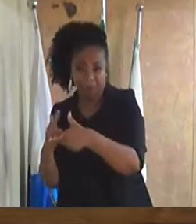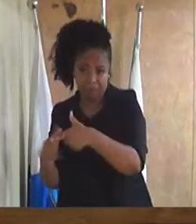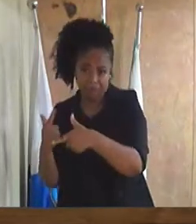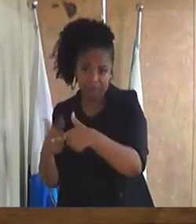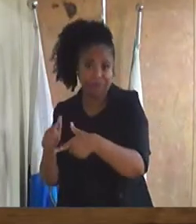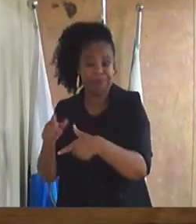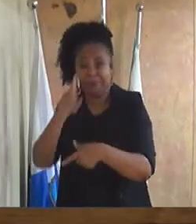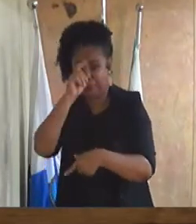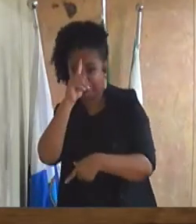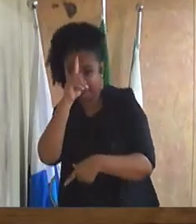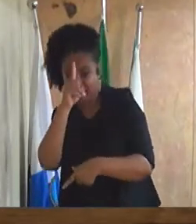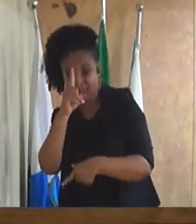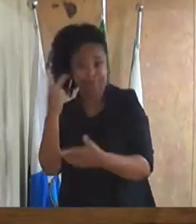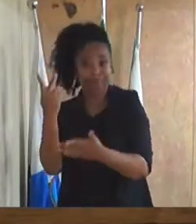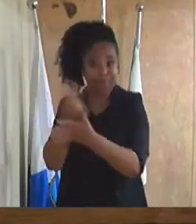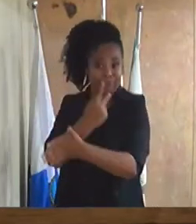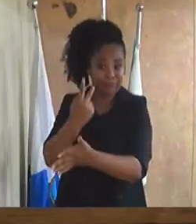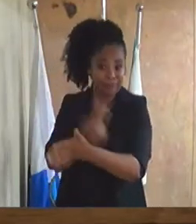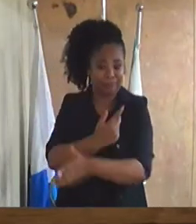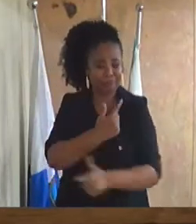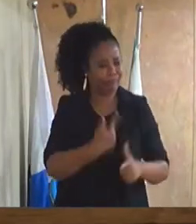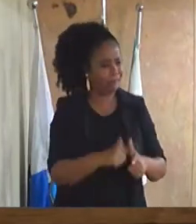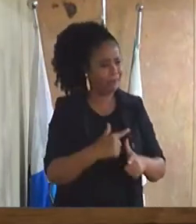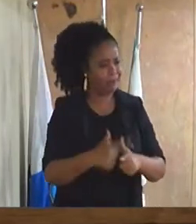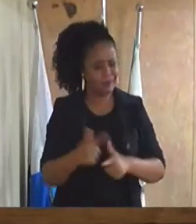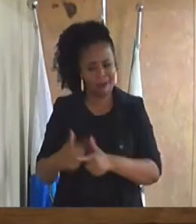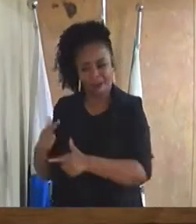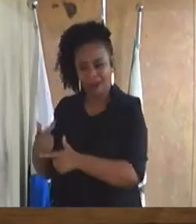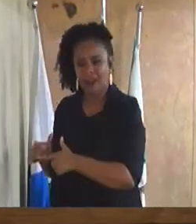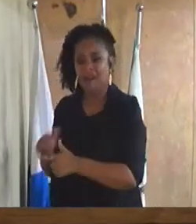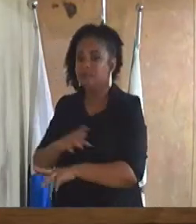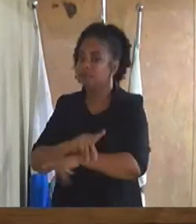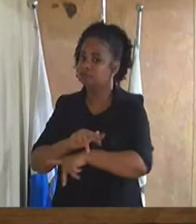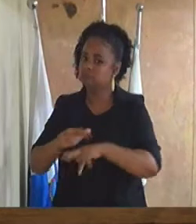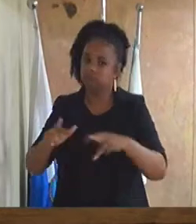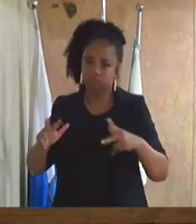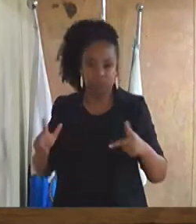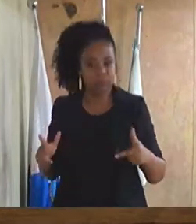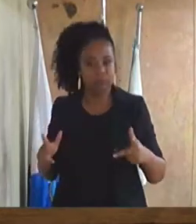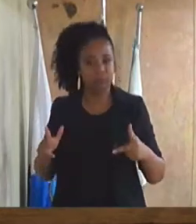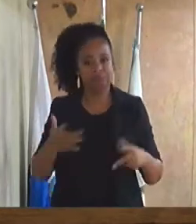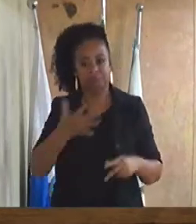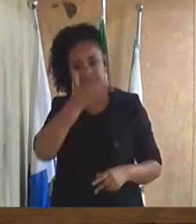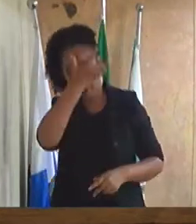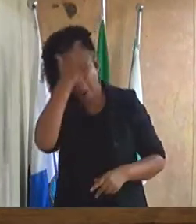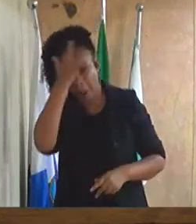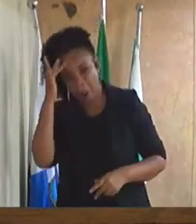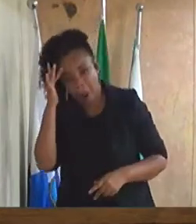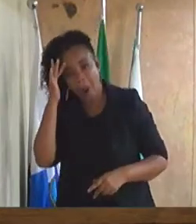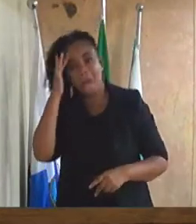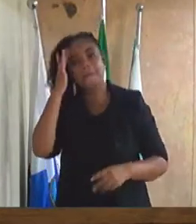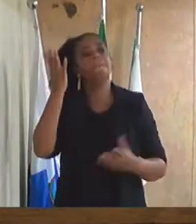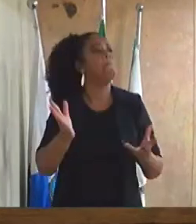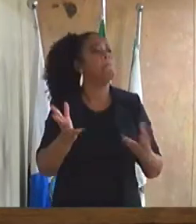hospitais, fizeram maior... Poxa, as pessoas sendo homenageadas.